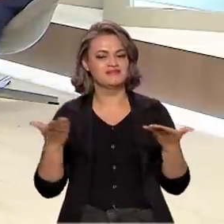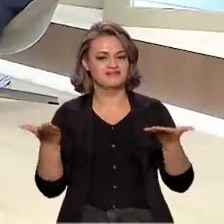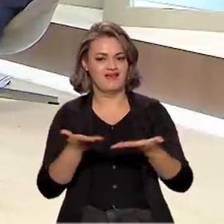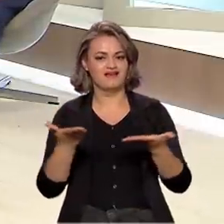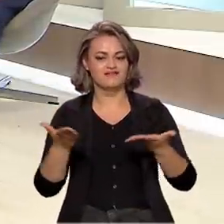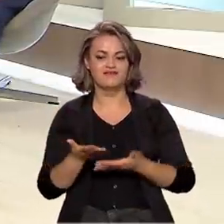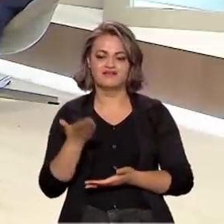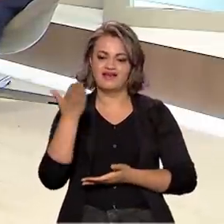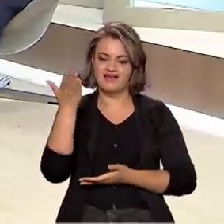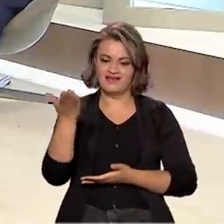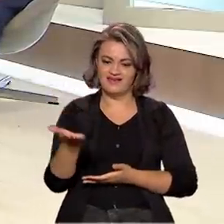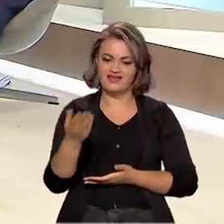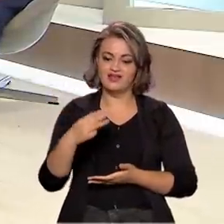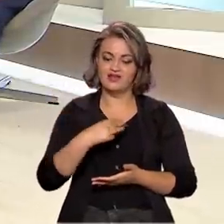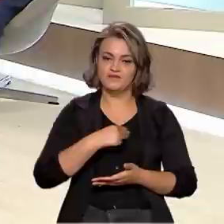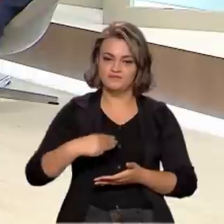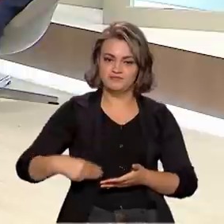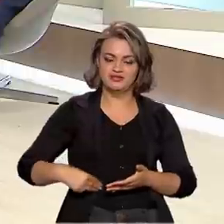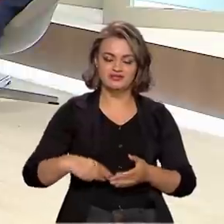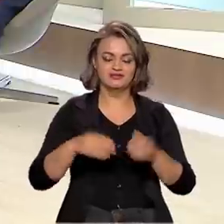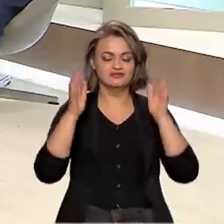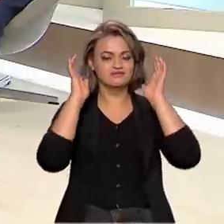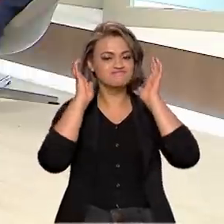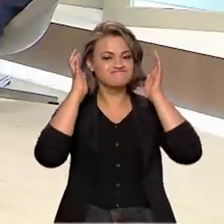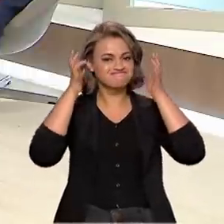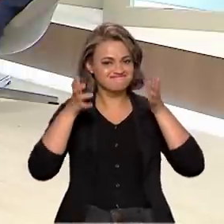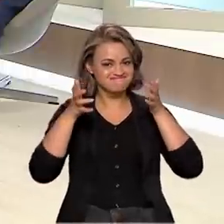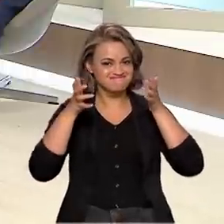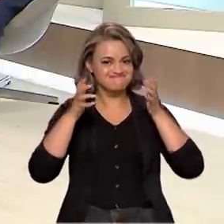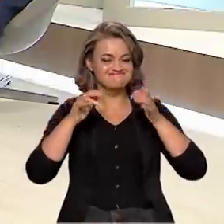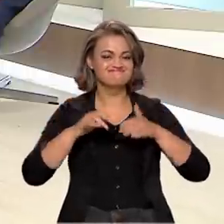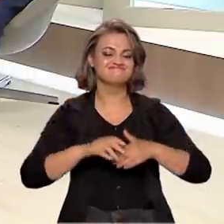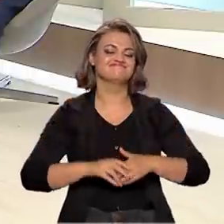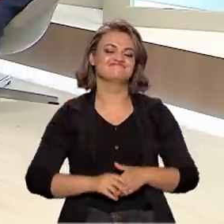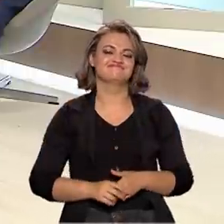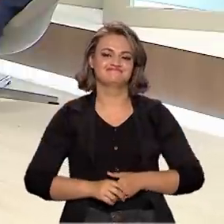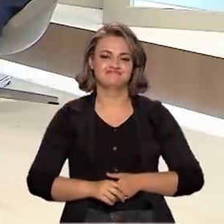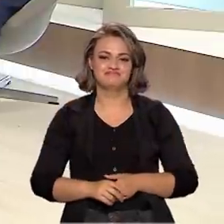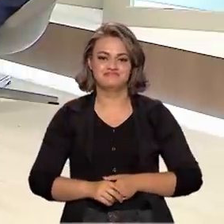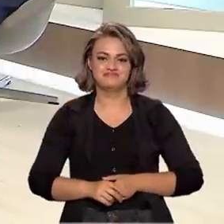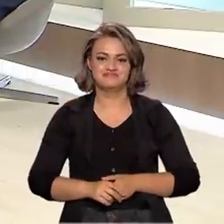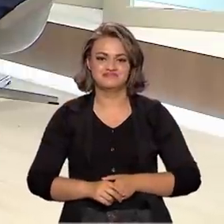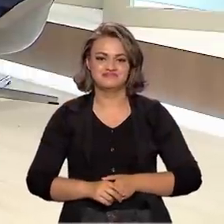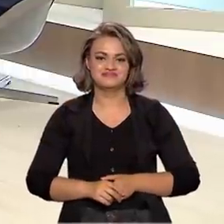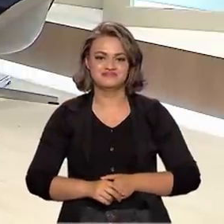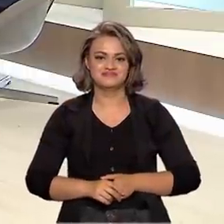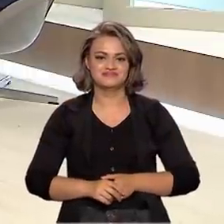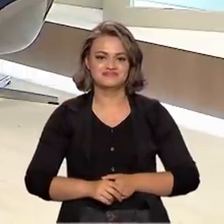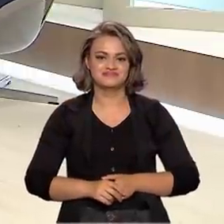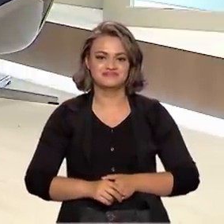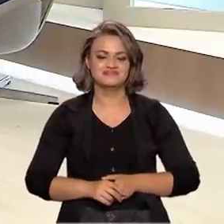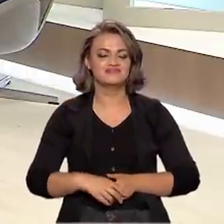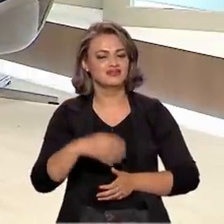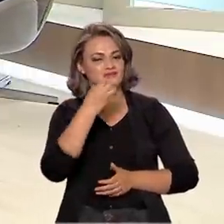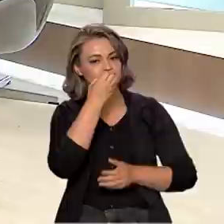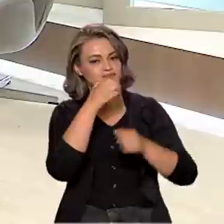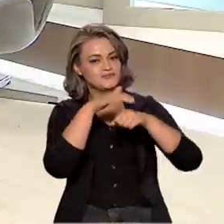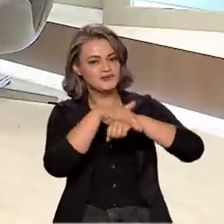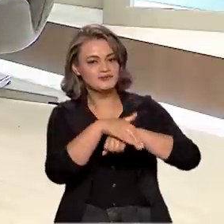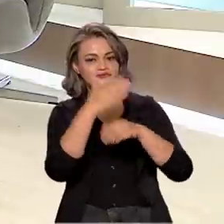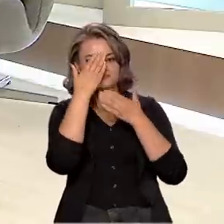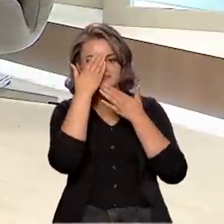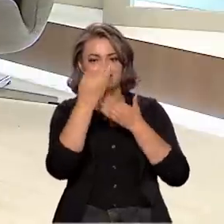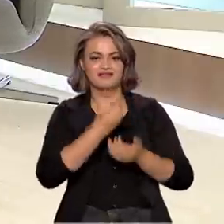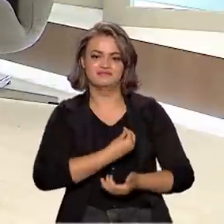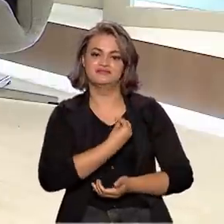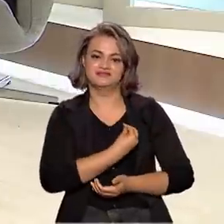Pauta com o astronauta e Ministro da Ciência, Tecnologia e Inovações, Marcos Pontes. Boa noite, Ministro, muito obrigado